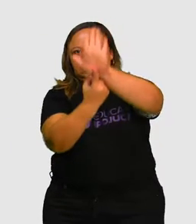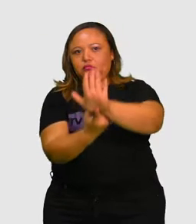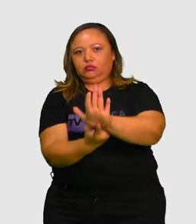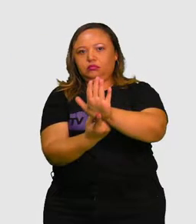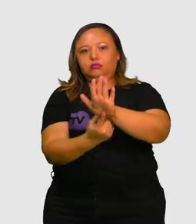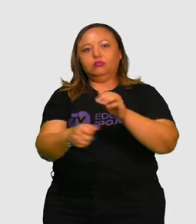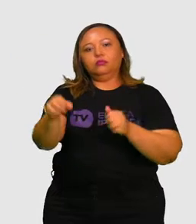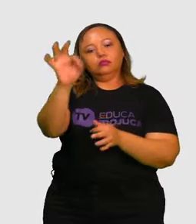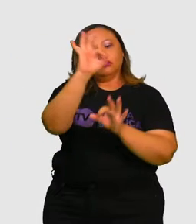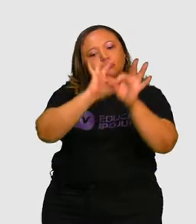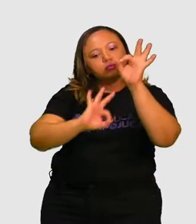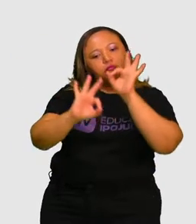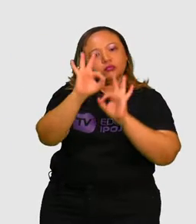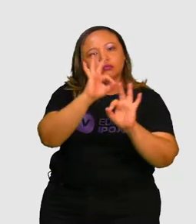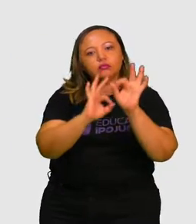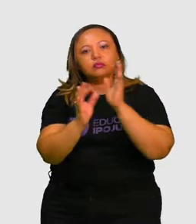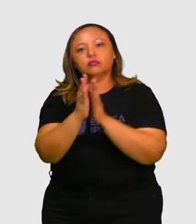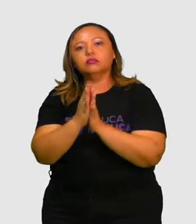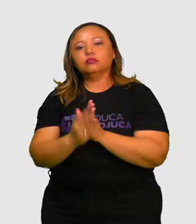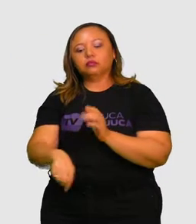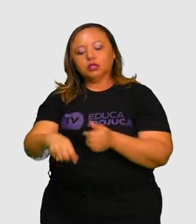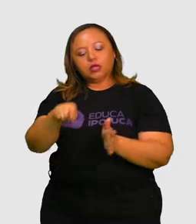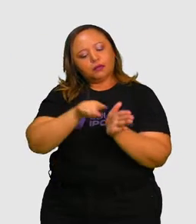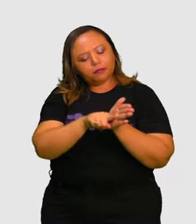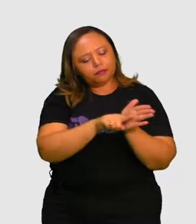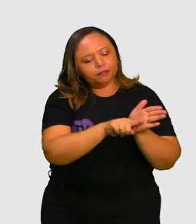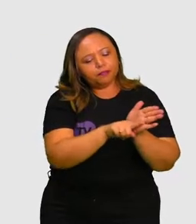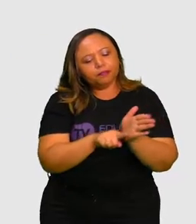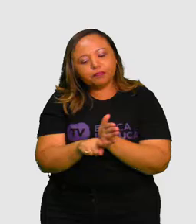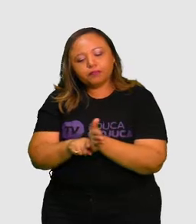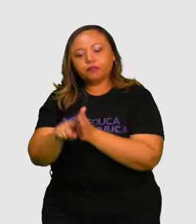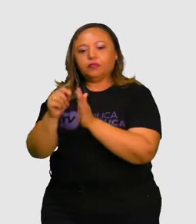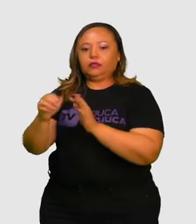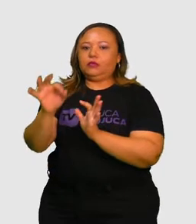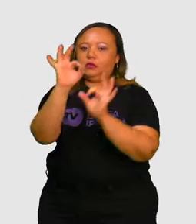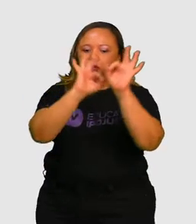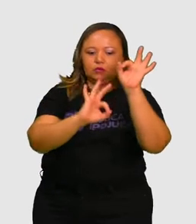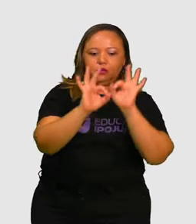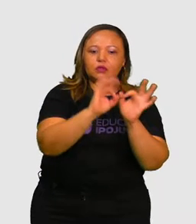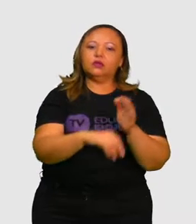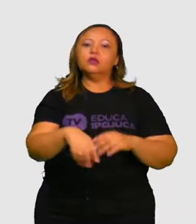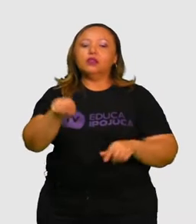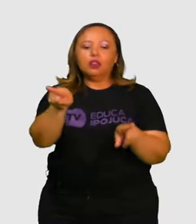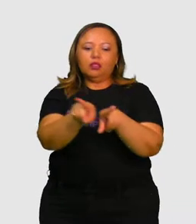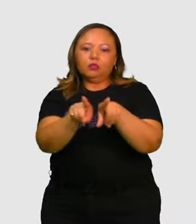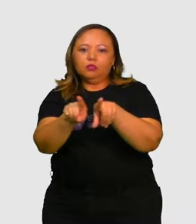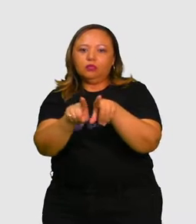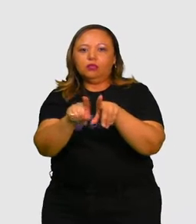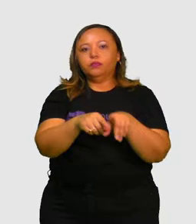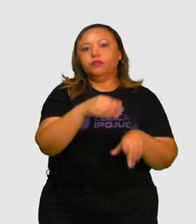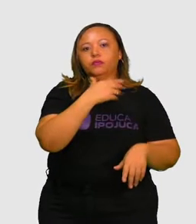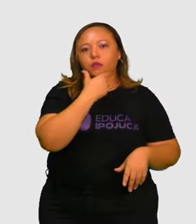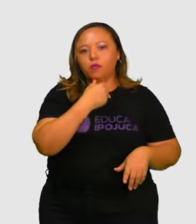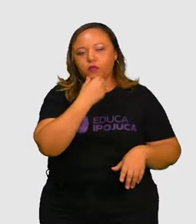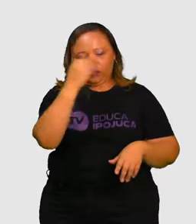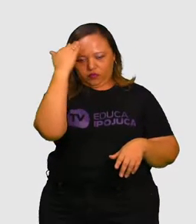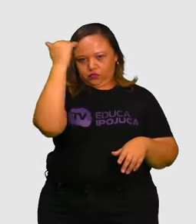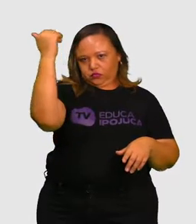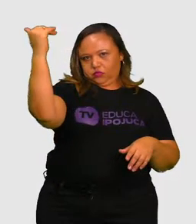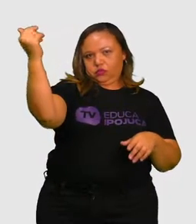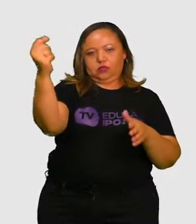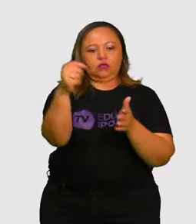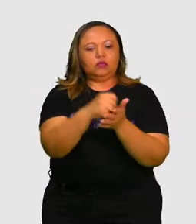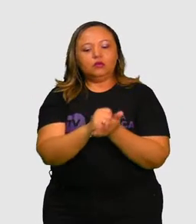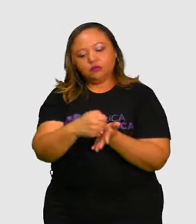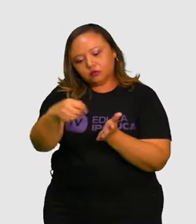elaborado. São produzidos mediante pesquisas, aprofundamentos teóricos e resultados de investigações sobre um